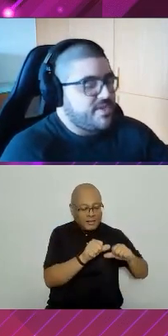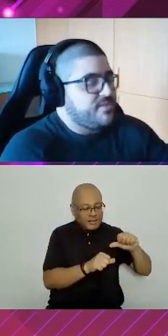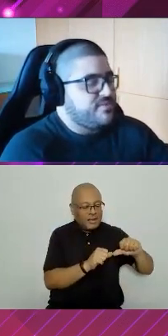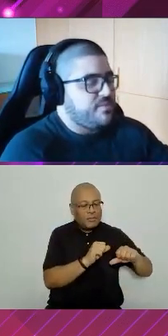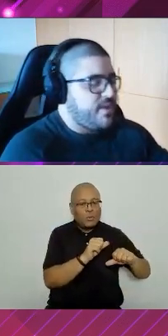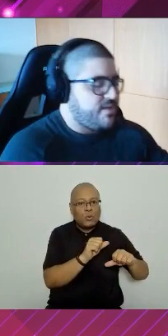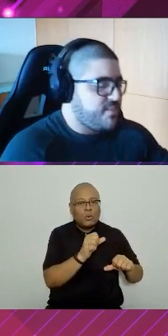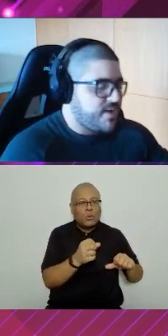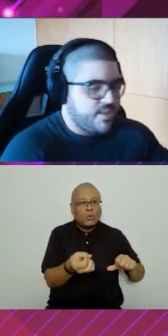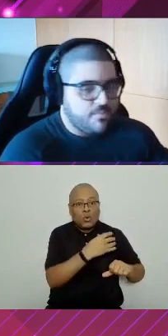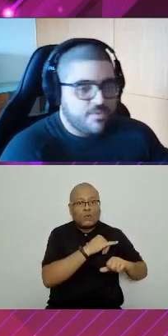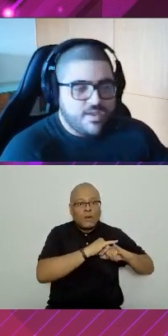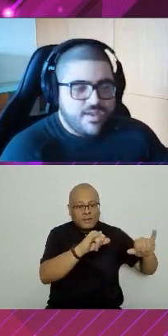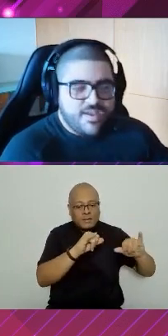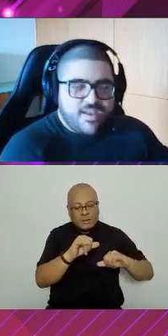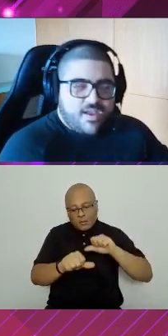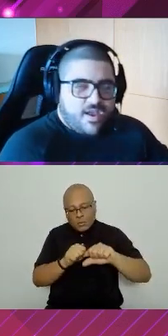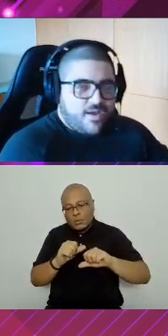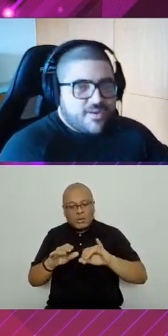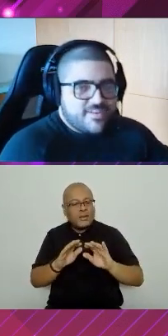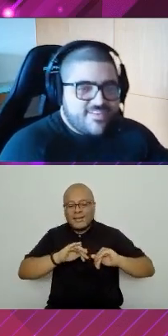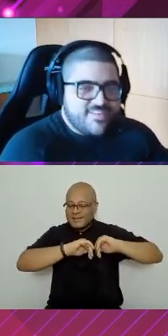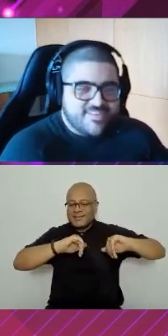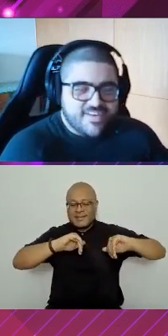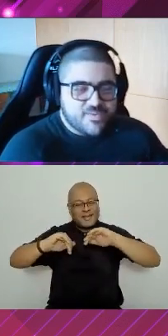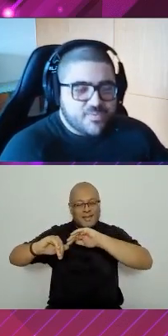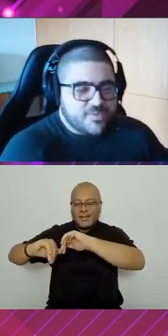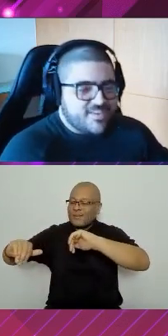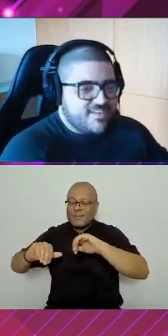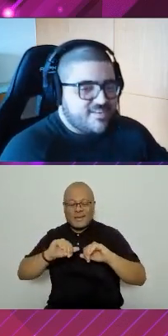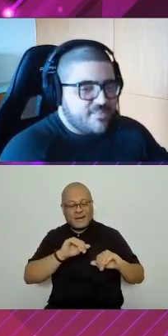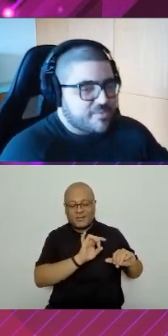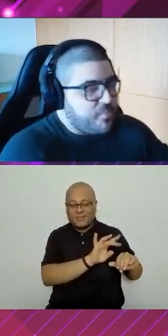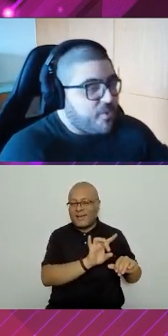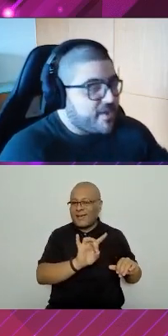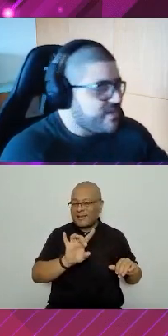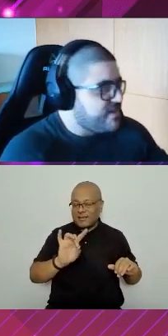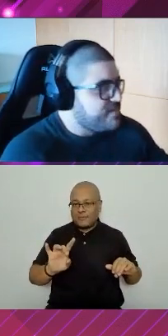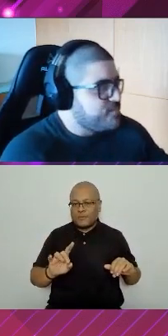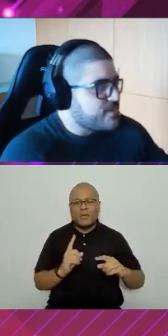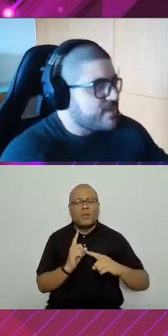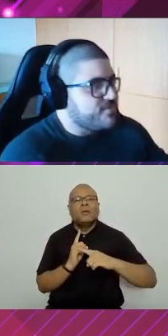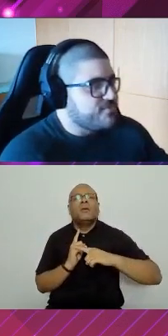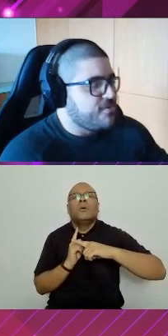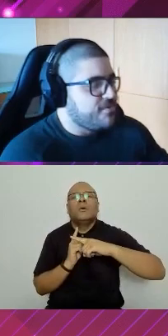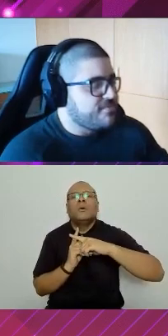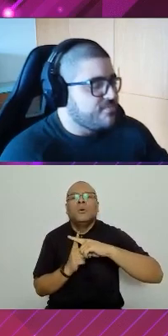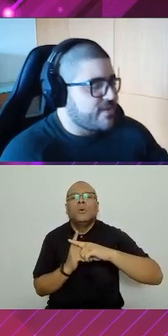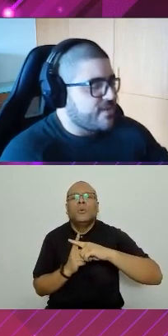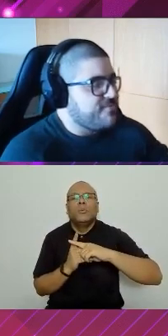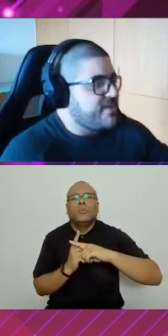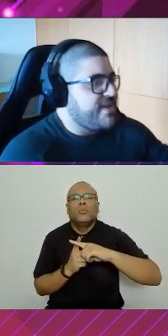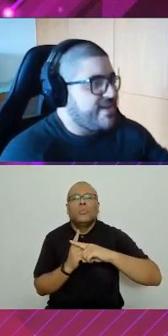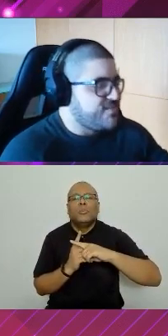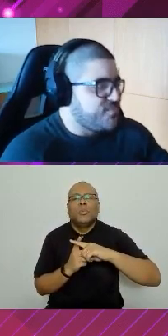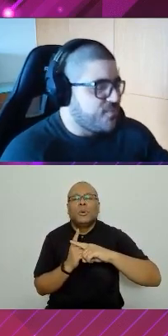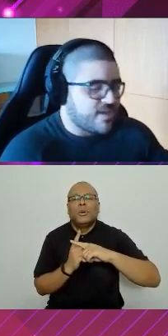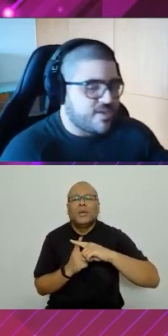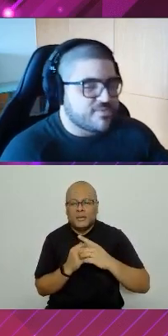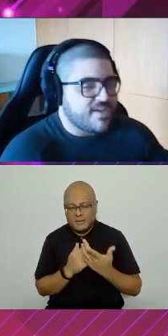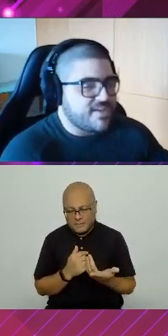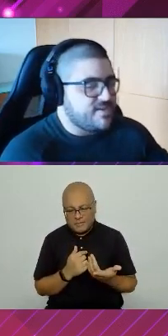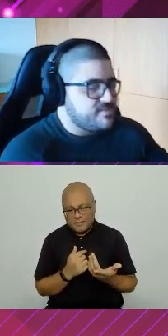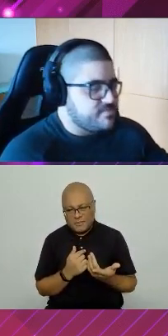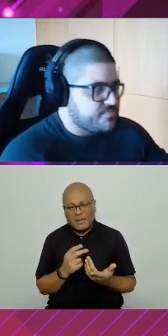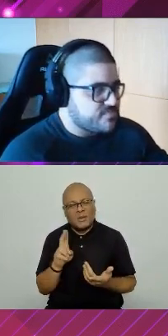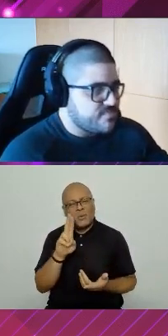projetos separados para cada um. Agora, gente chega num ponto que a gente pergunta por quê? Por que eu faria isso? Por